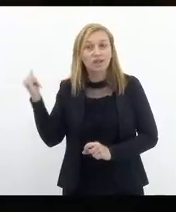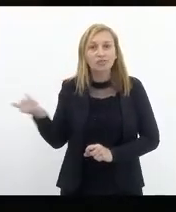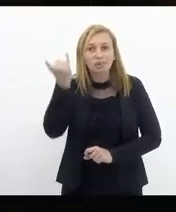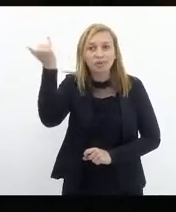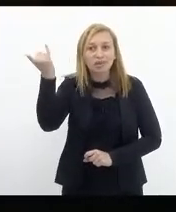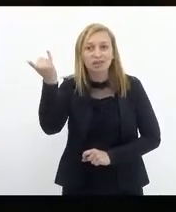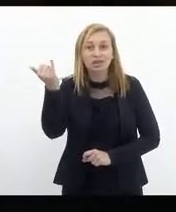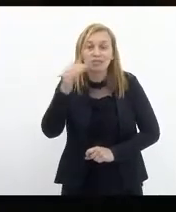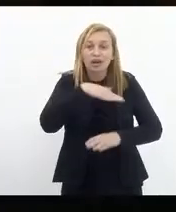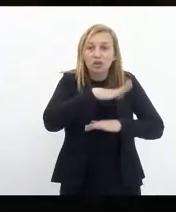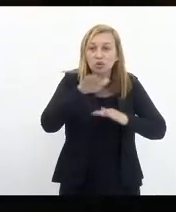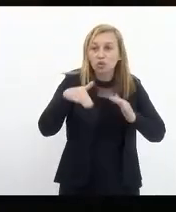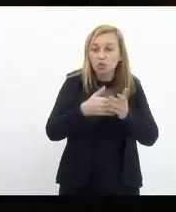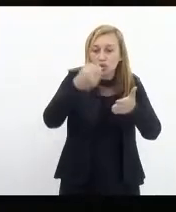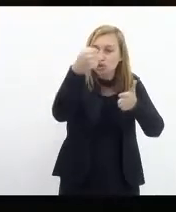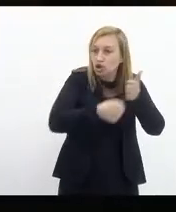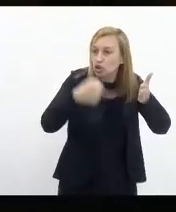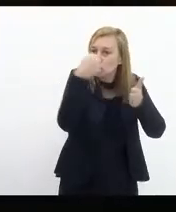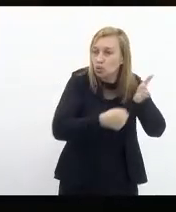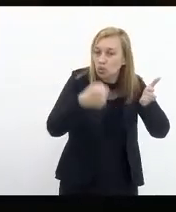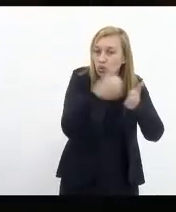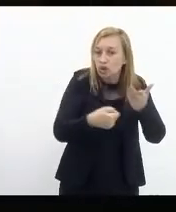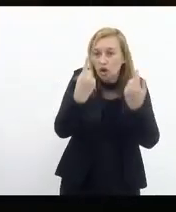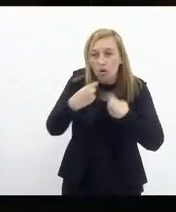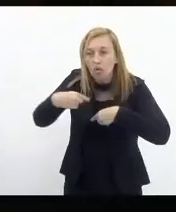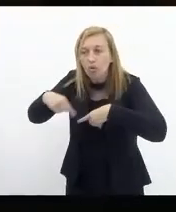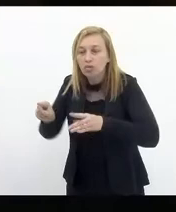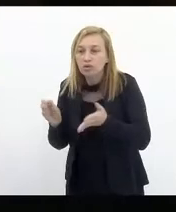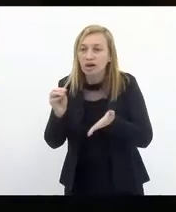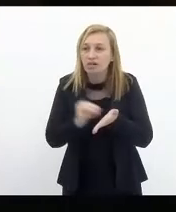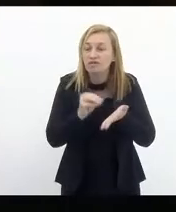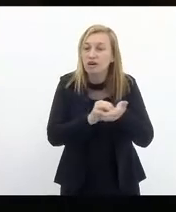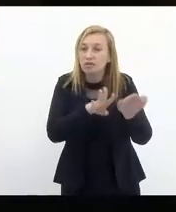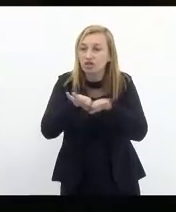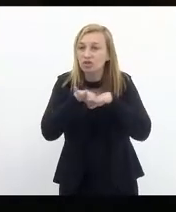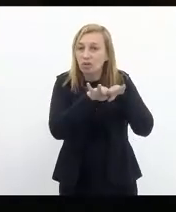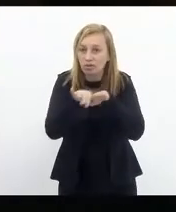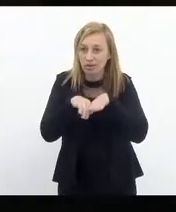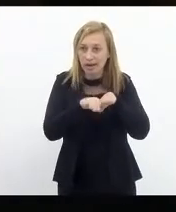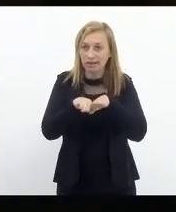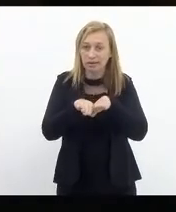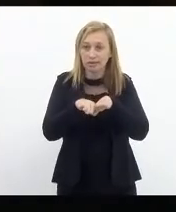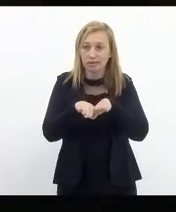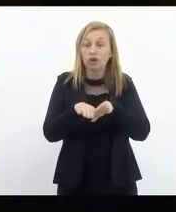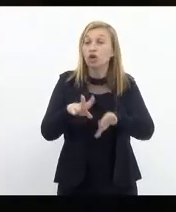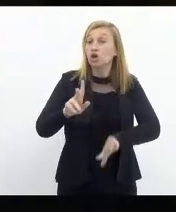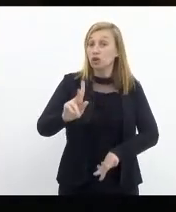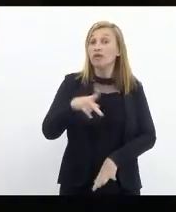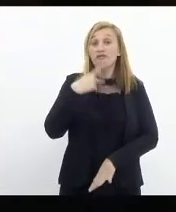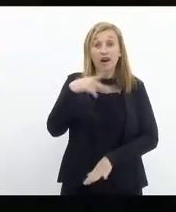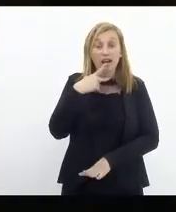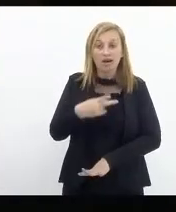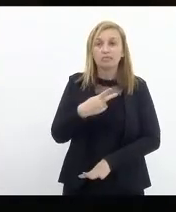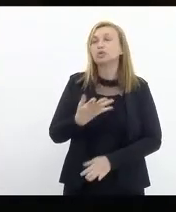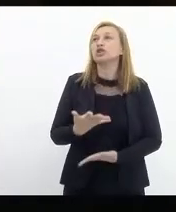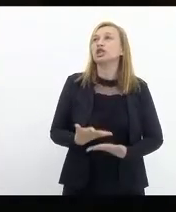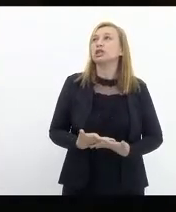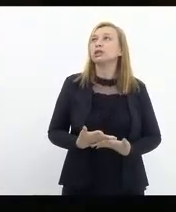e aquelas que lutam contra as desigualdades sociais, uma vez que, quando falamos de